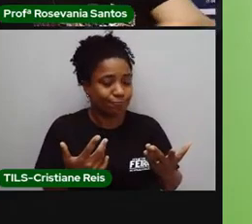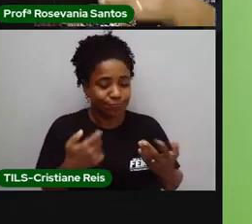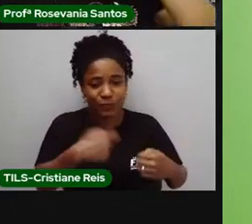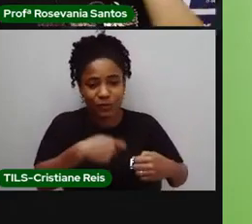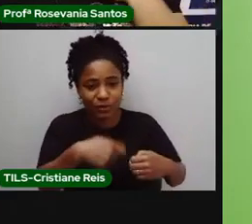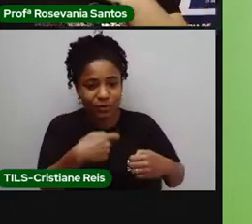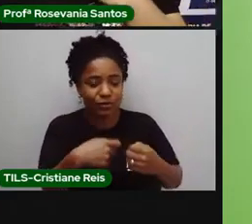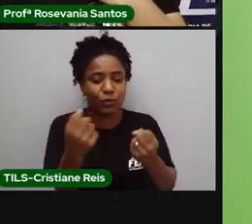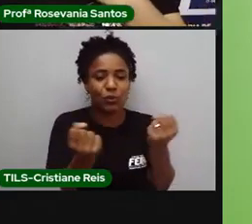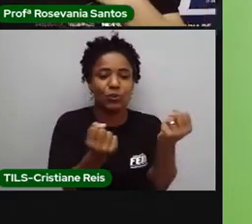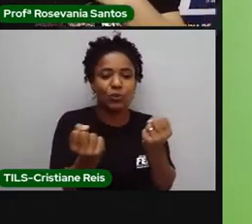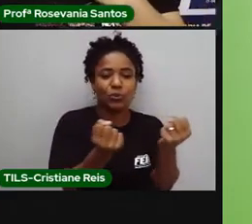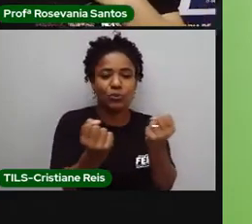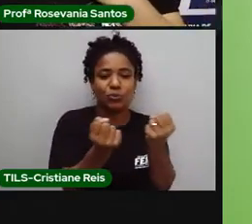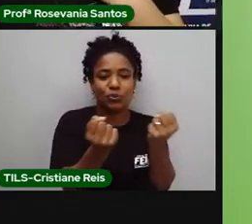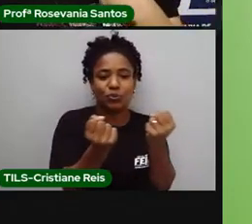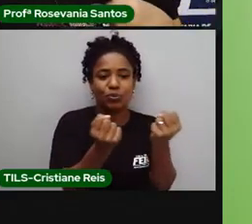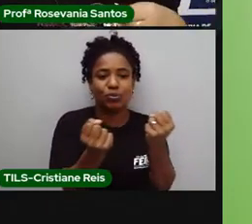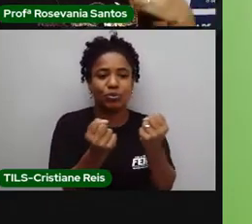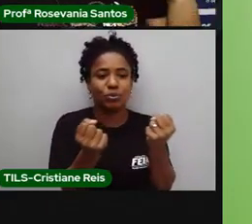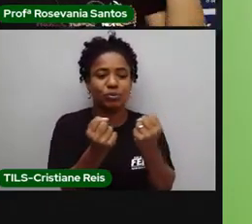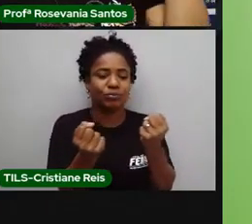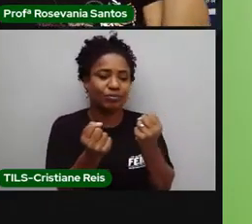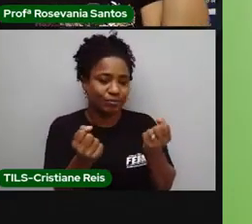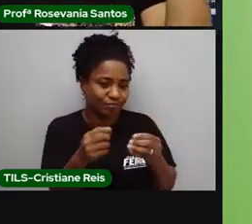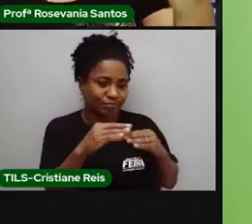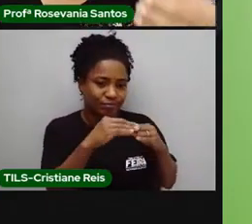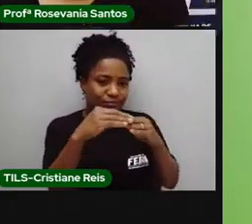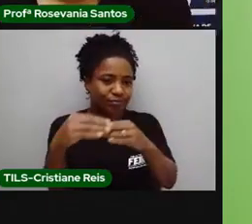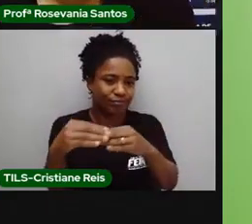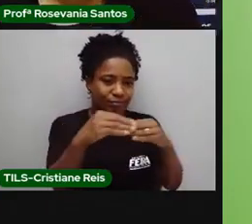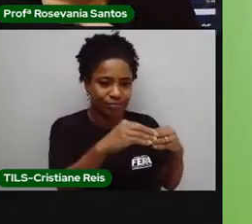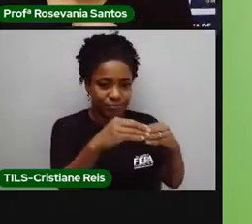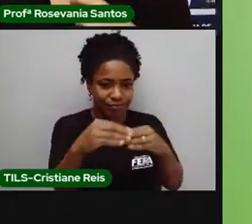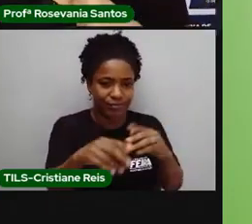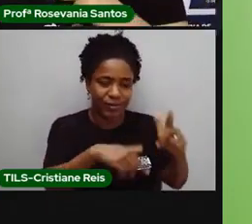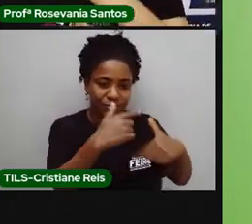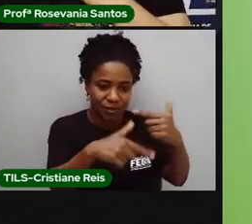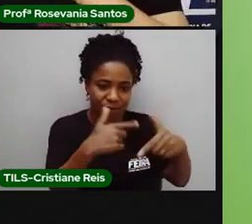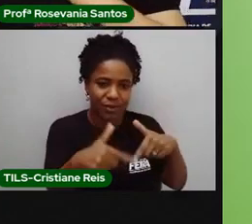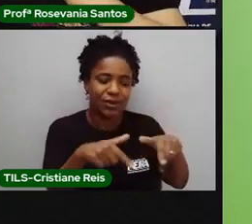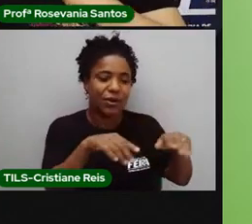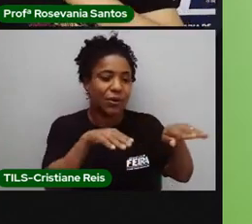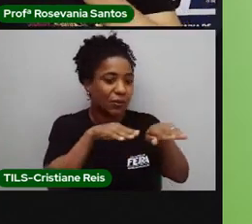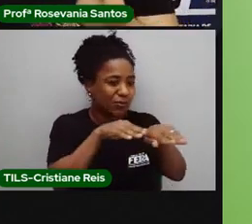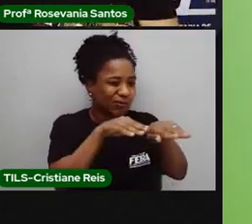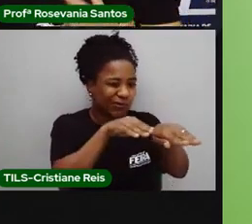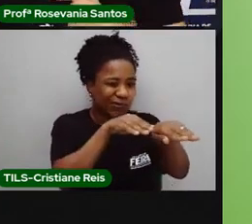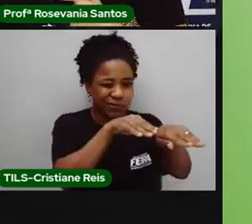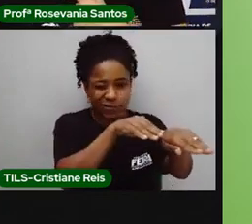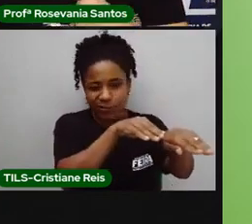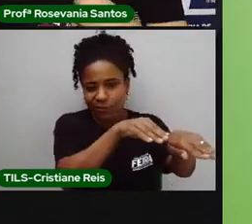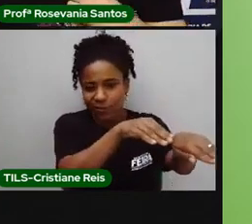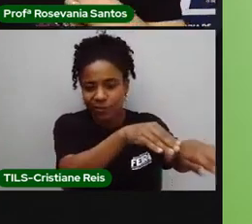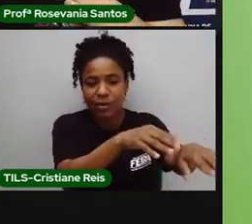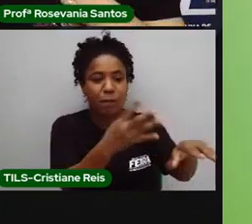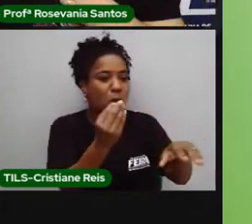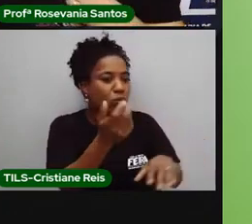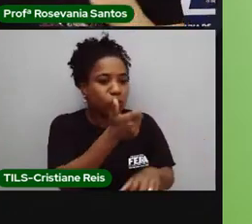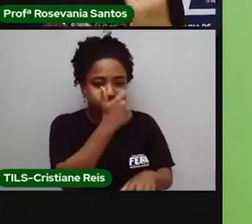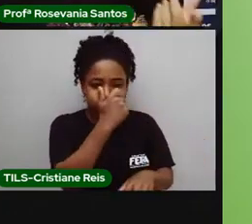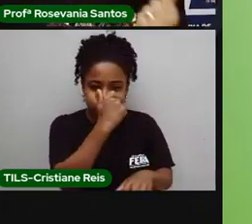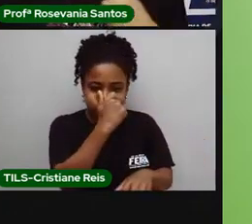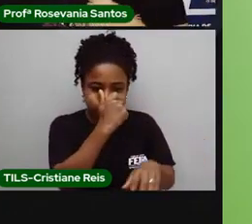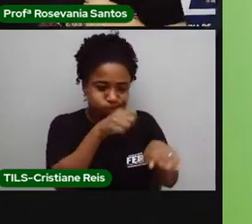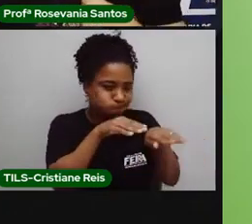transporte pra chegar ali naquele trabalho. Ainda tem até a questão, né, dos engarrafamentos, porque todo mundo quer usar ali o seu